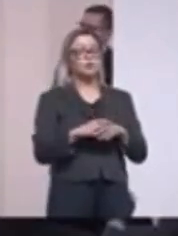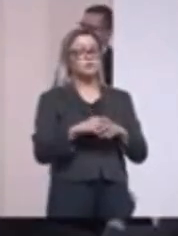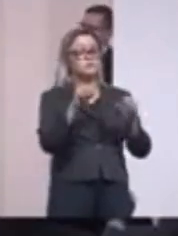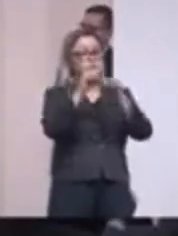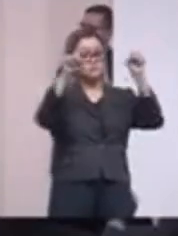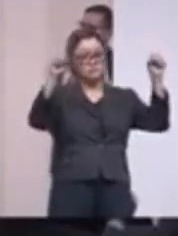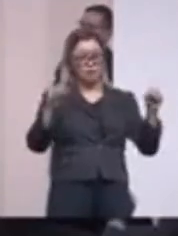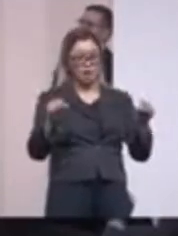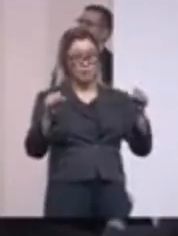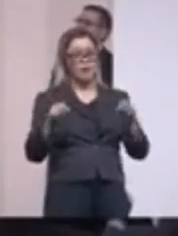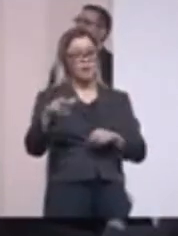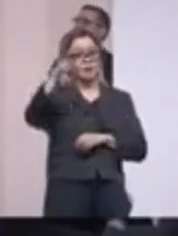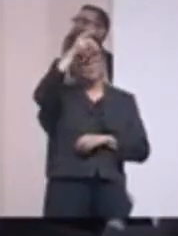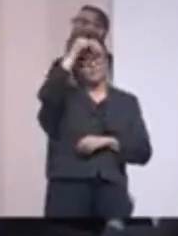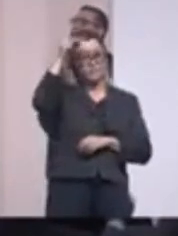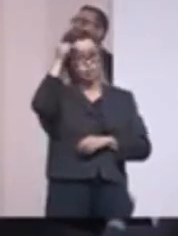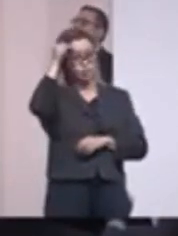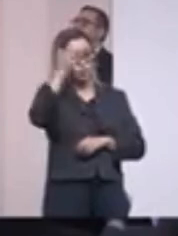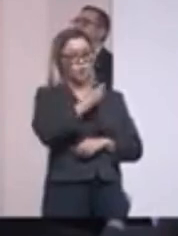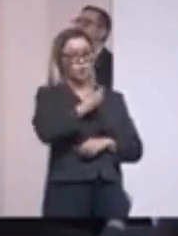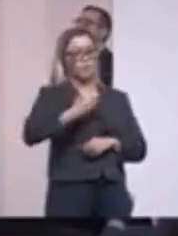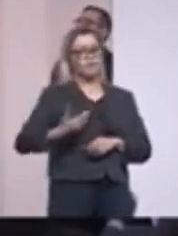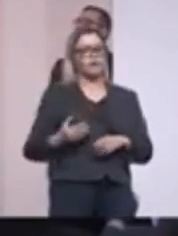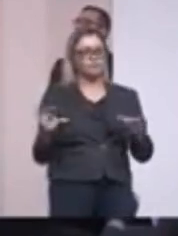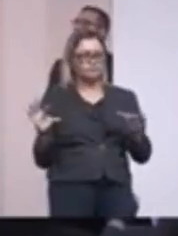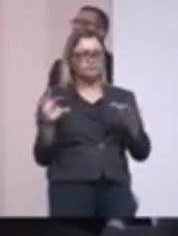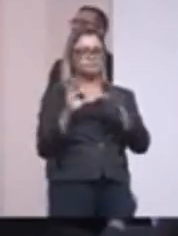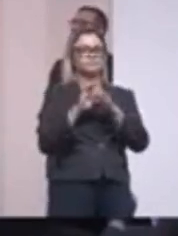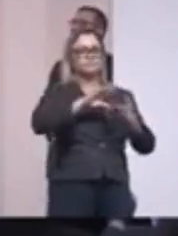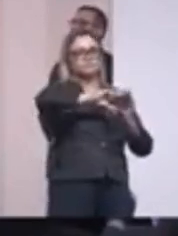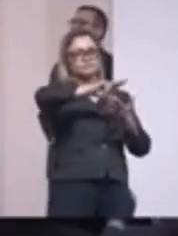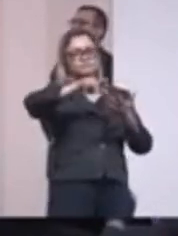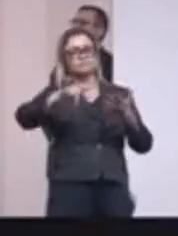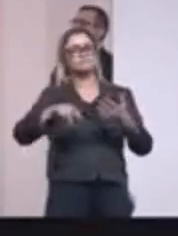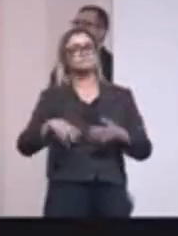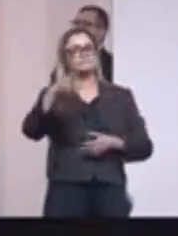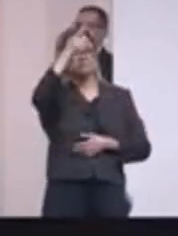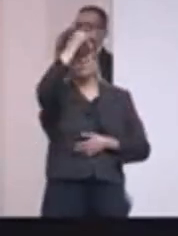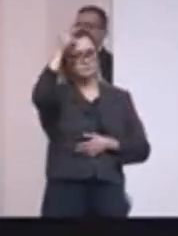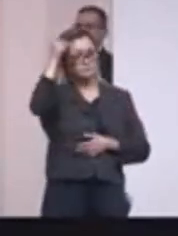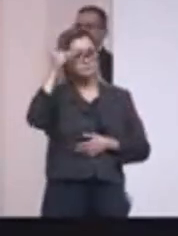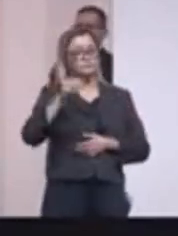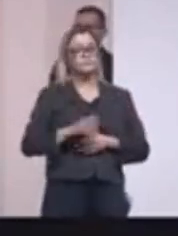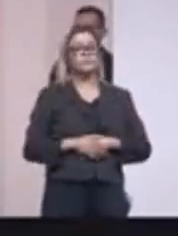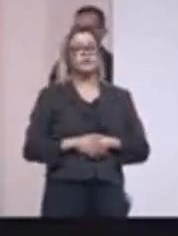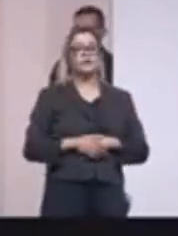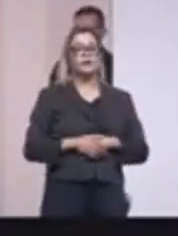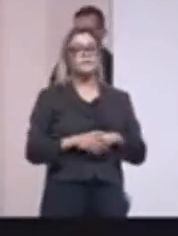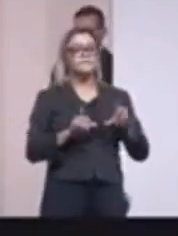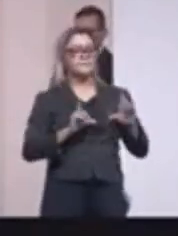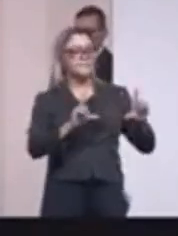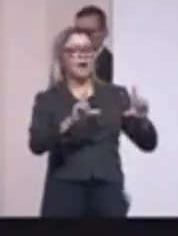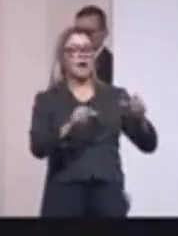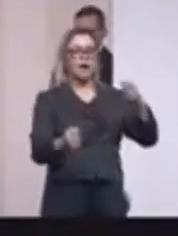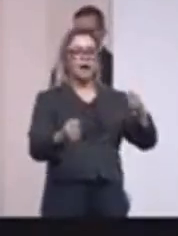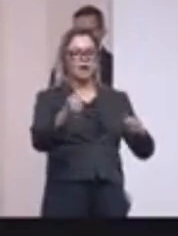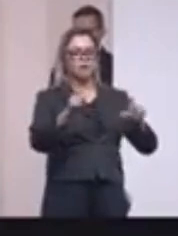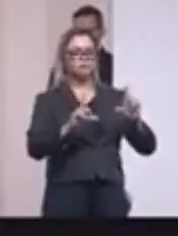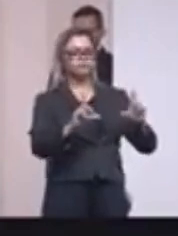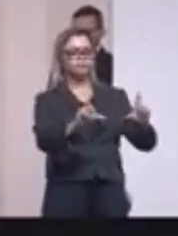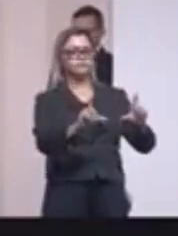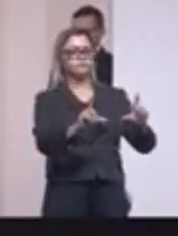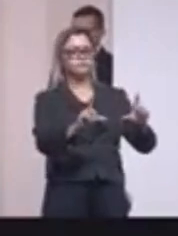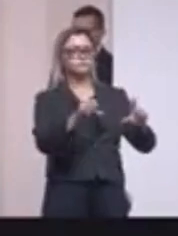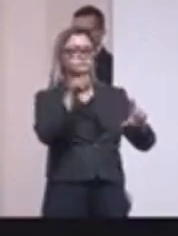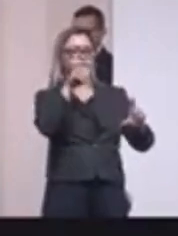sistemas da Prefeitura, do Governo do Estado, das diversas prefeituras, é a identificação da placa e a